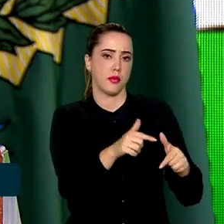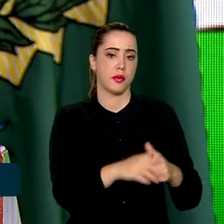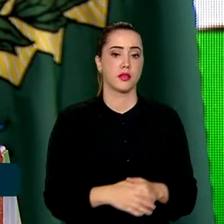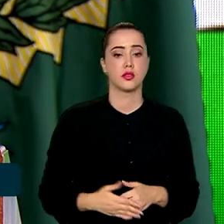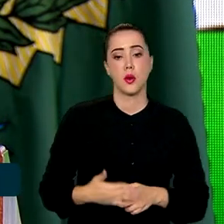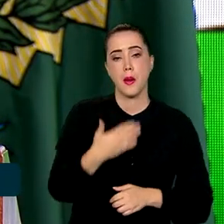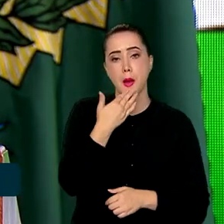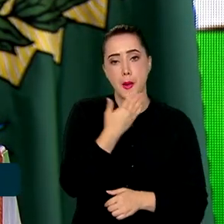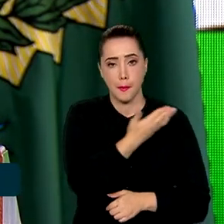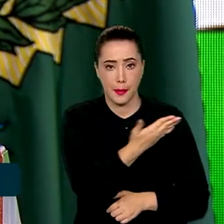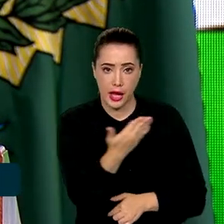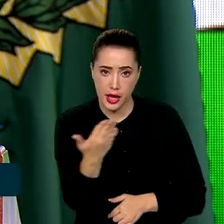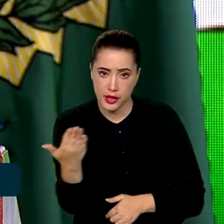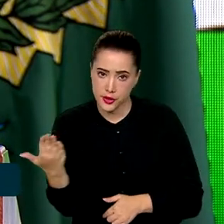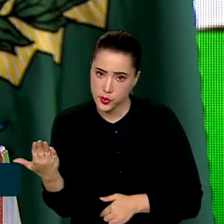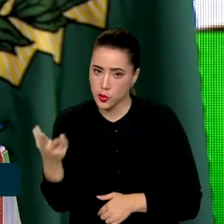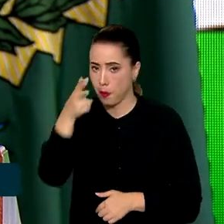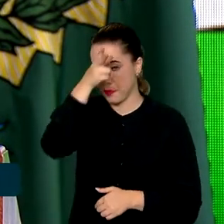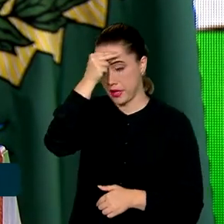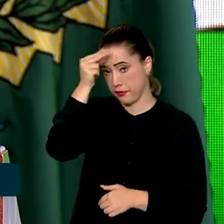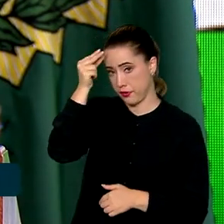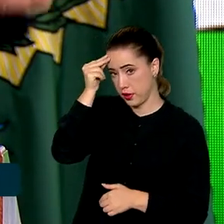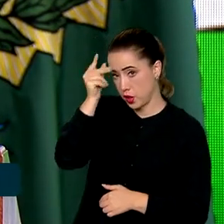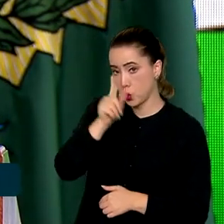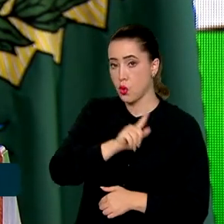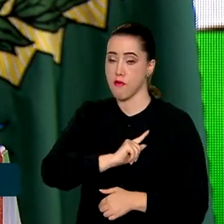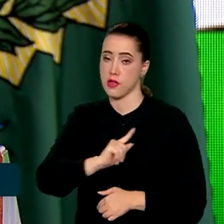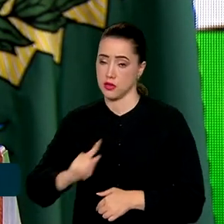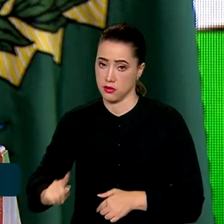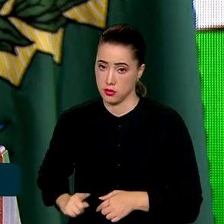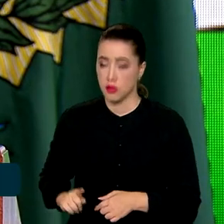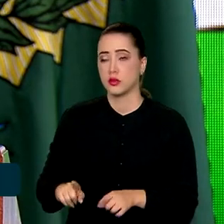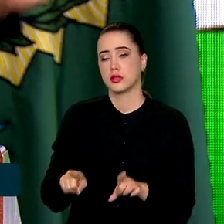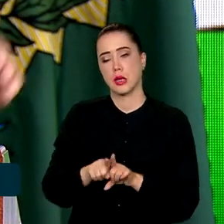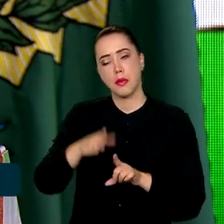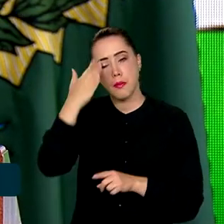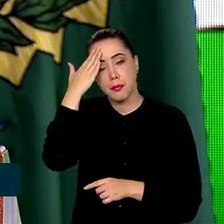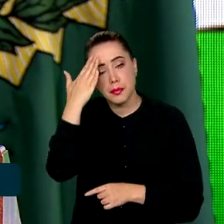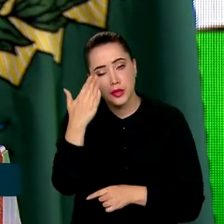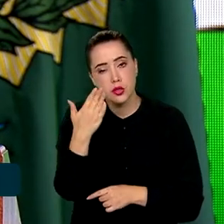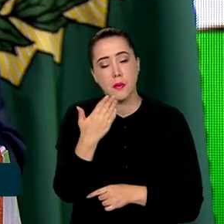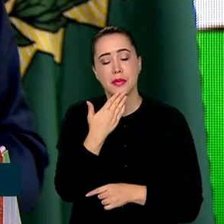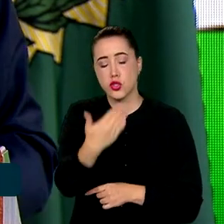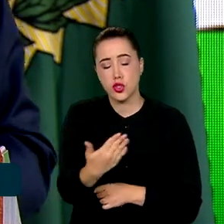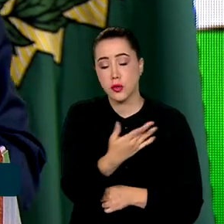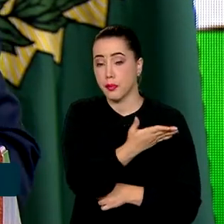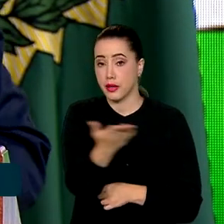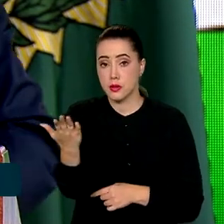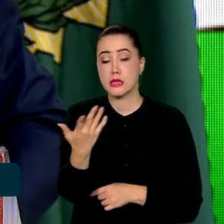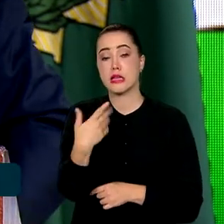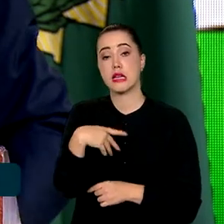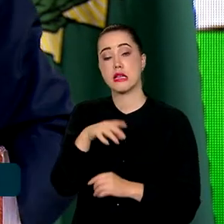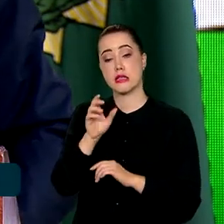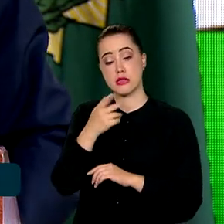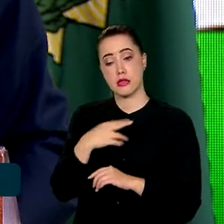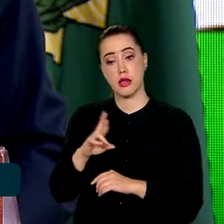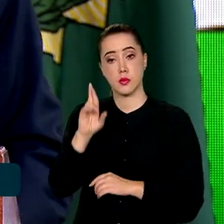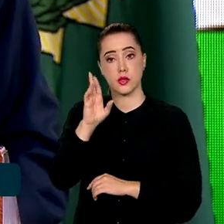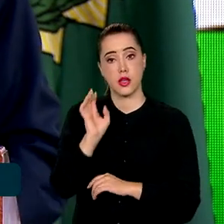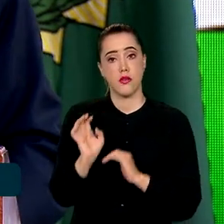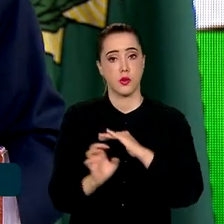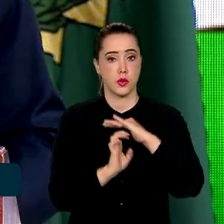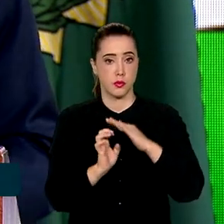Então, eu tenho que pedir a compreensão dos prefeitos, dos governadores e pedir a compreensão dos empresários. Mas, na medida do